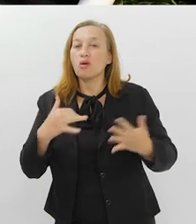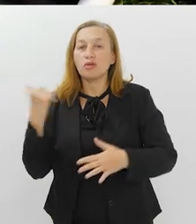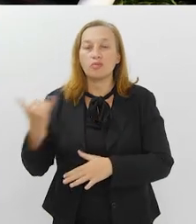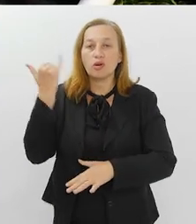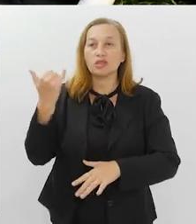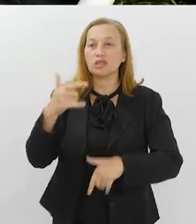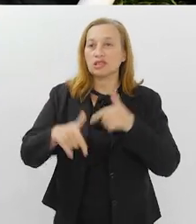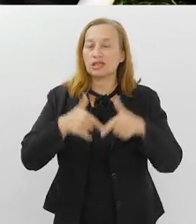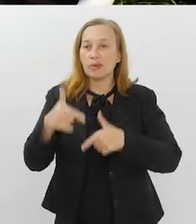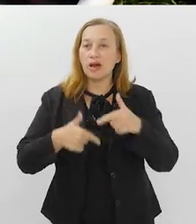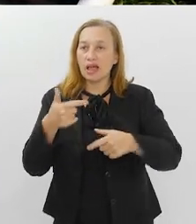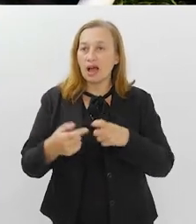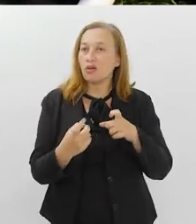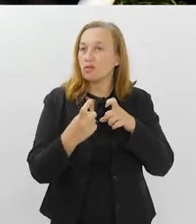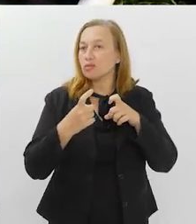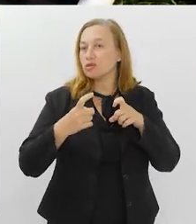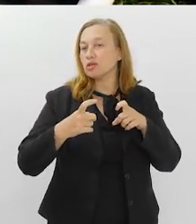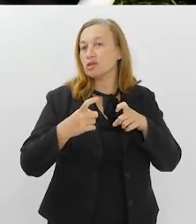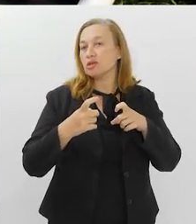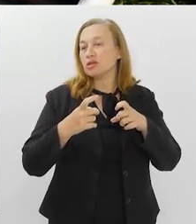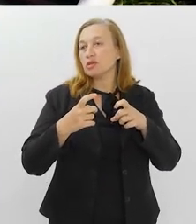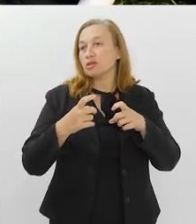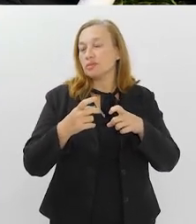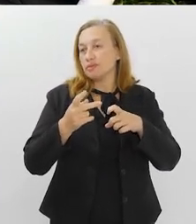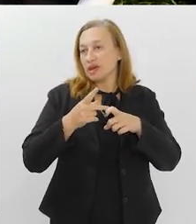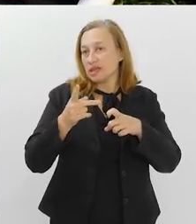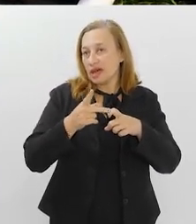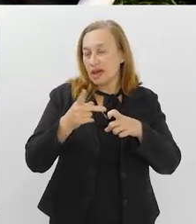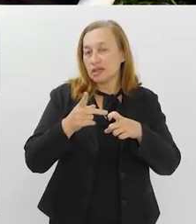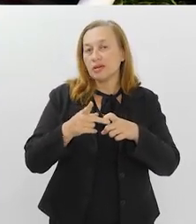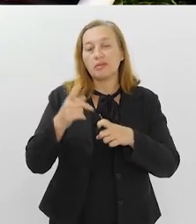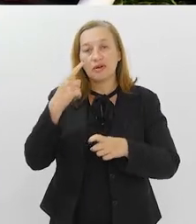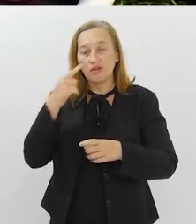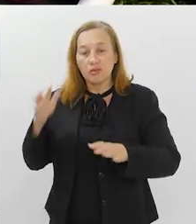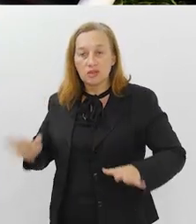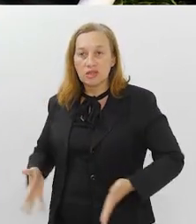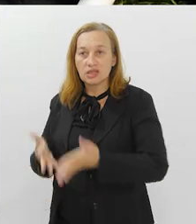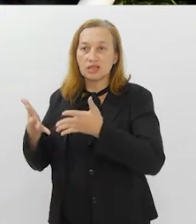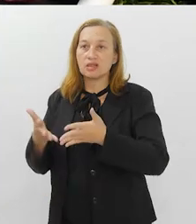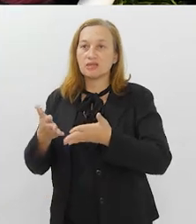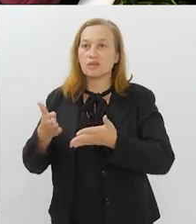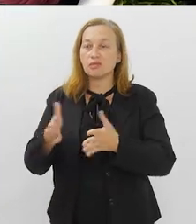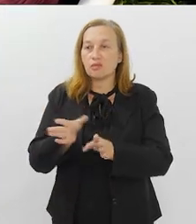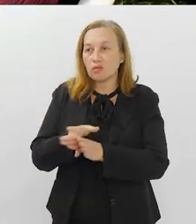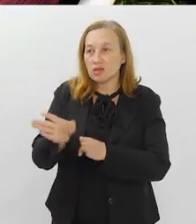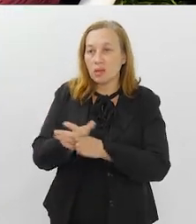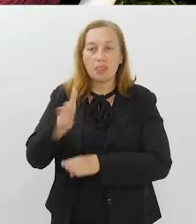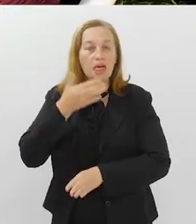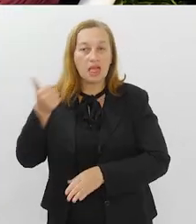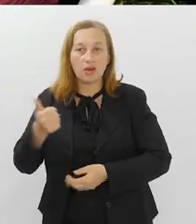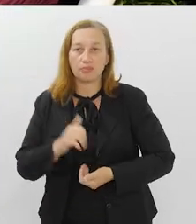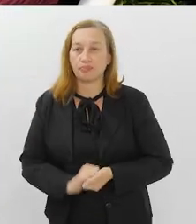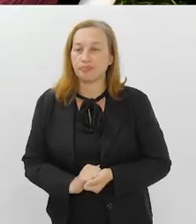apoio para os pediatras, né? Para também ter esse incentivo aí dentro dos consultórios e uma orientação melhor.